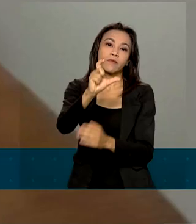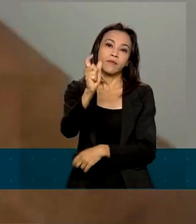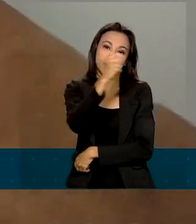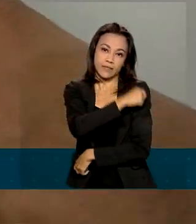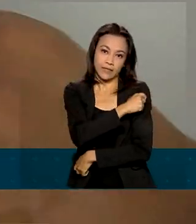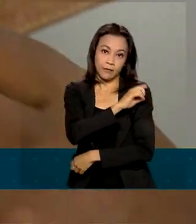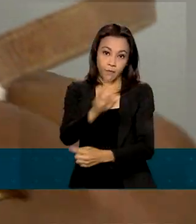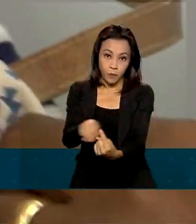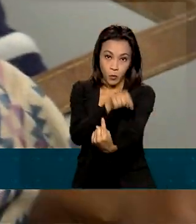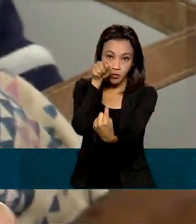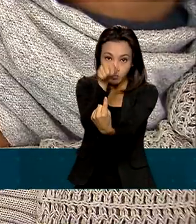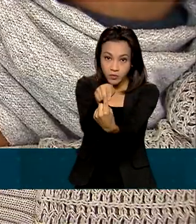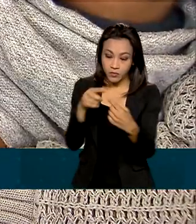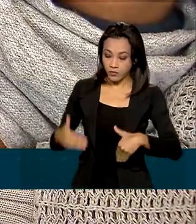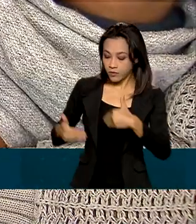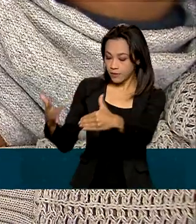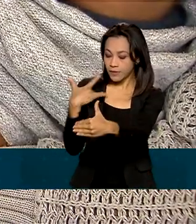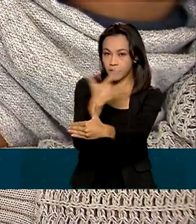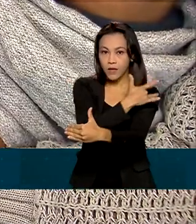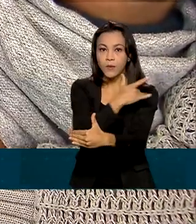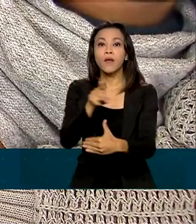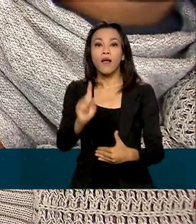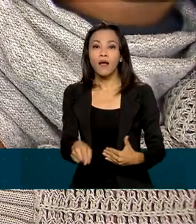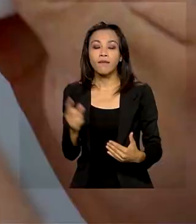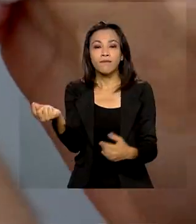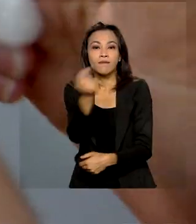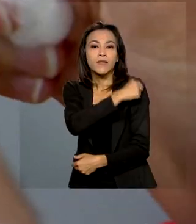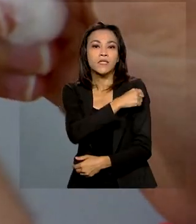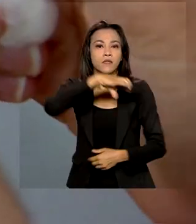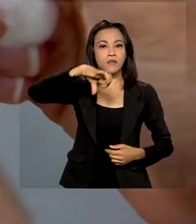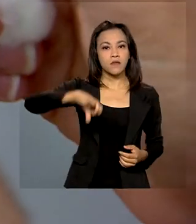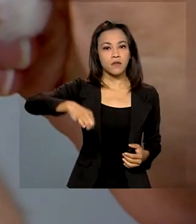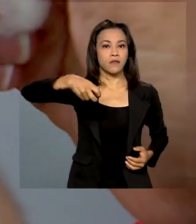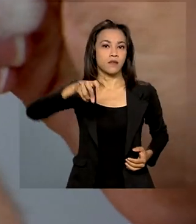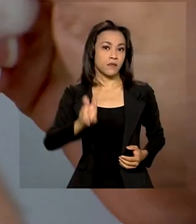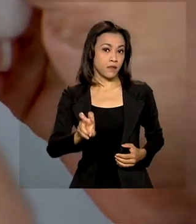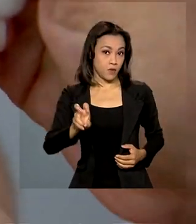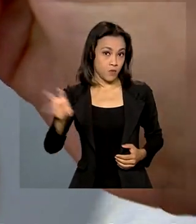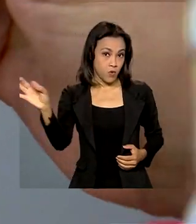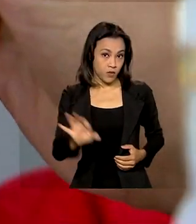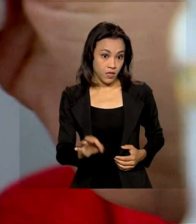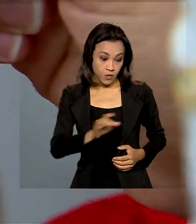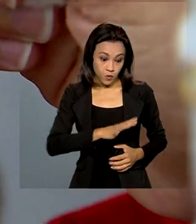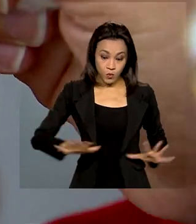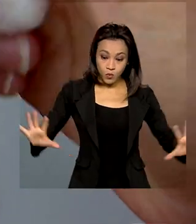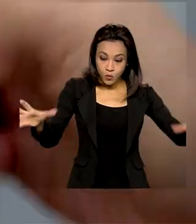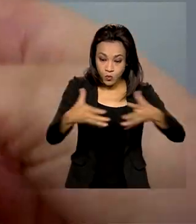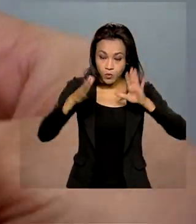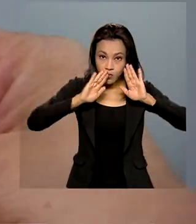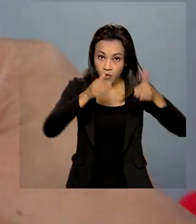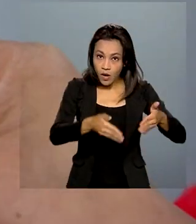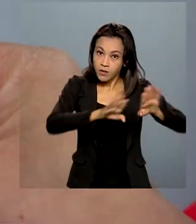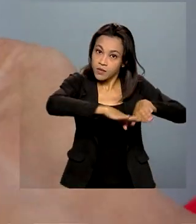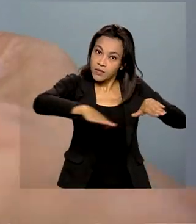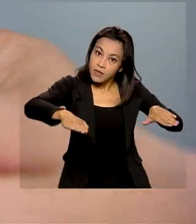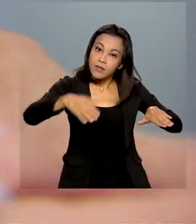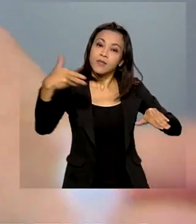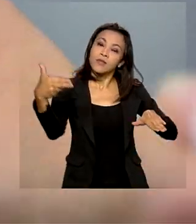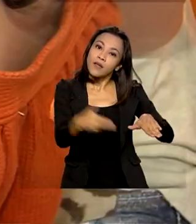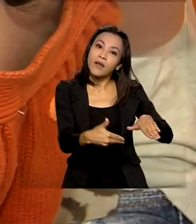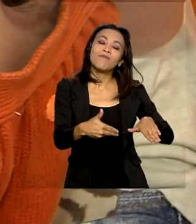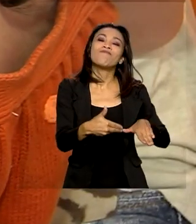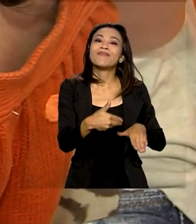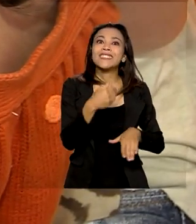meta do Ministério da Saúde é vacinar pelo menos 95% do público-alvo infantil, formado por